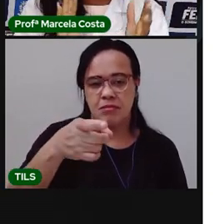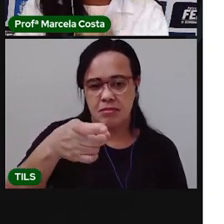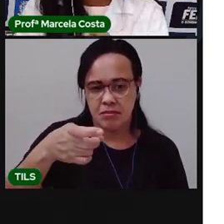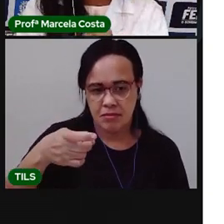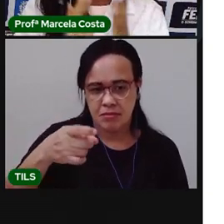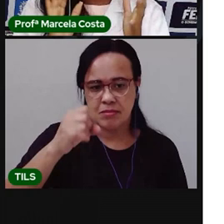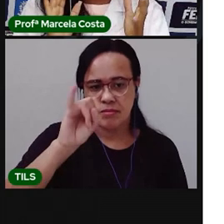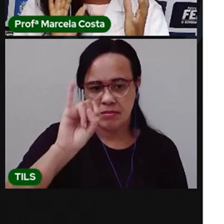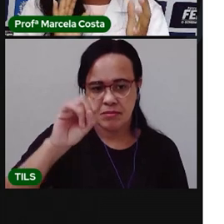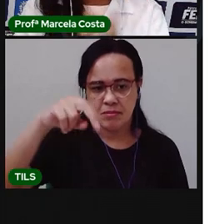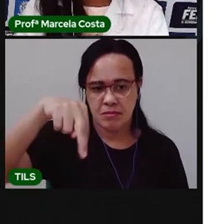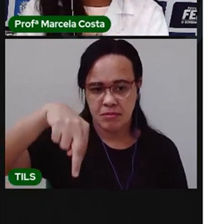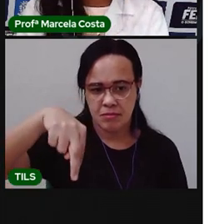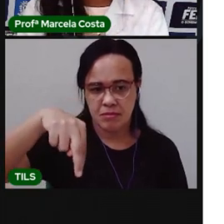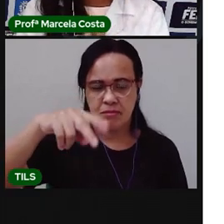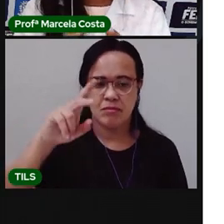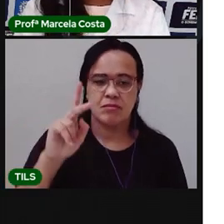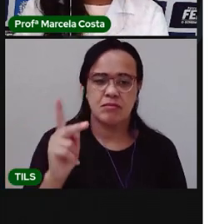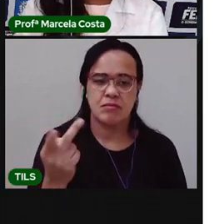Peixinho.